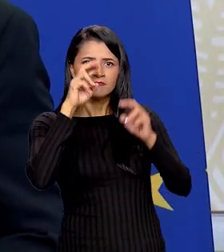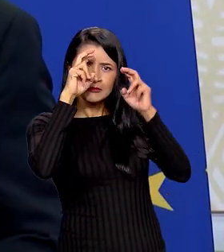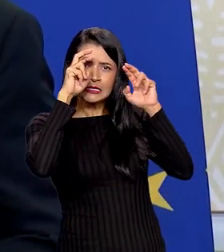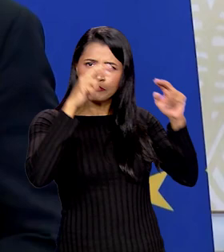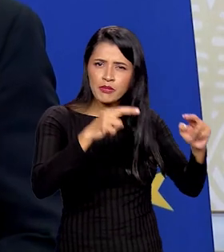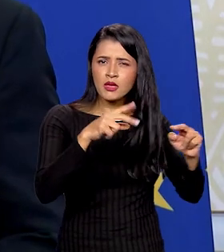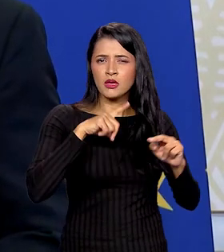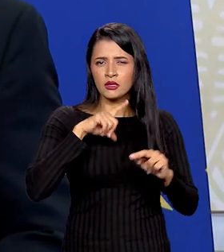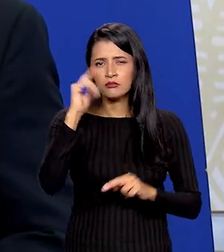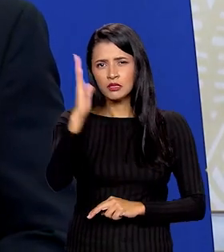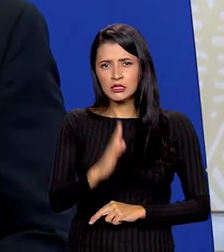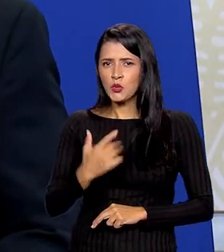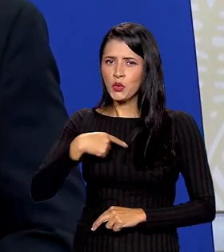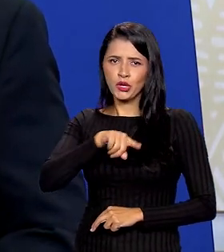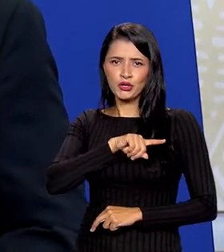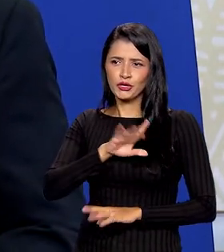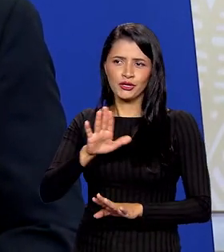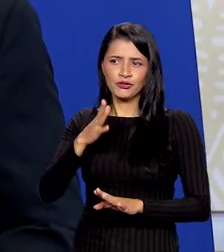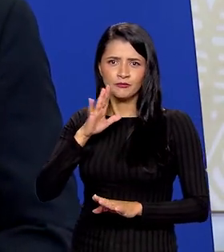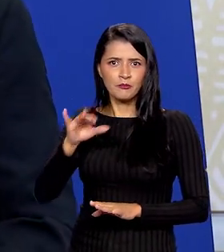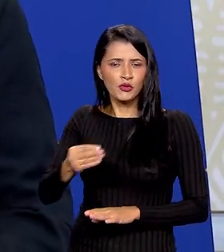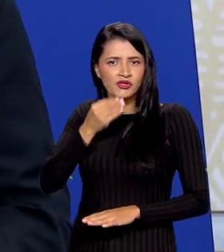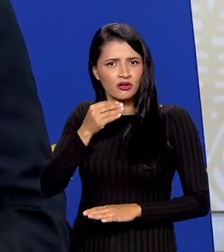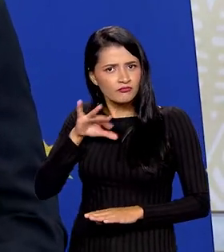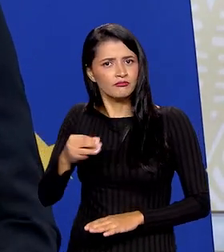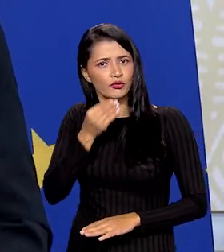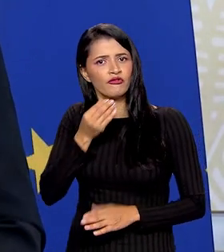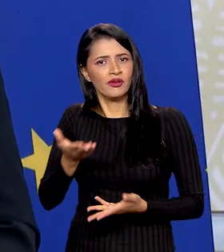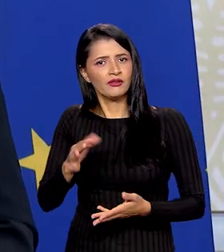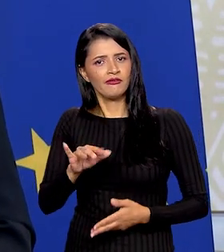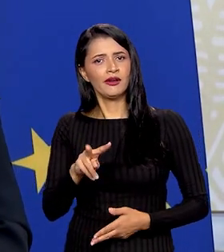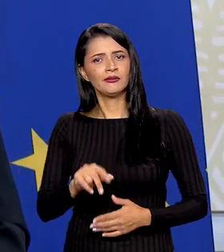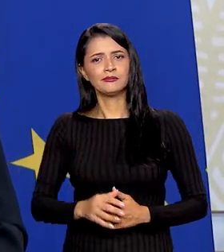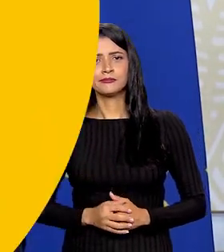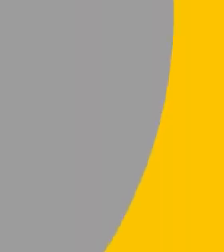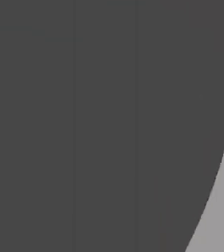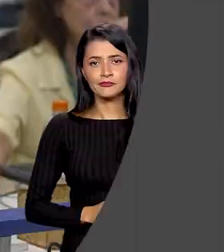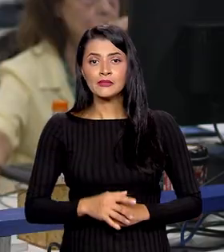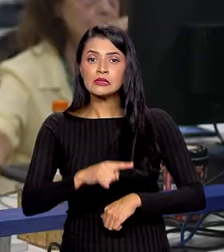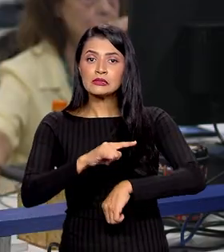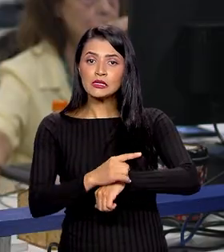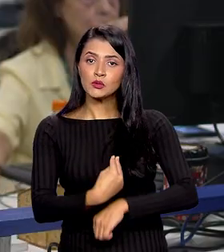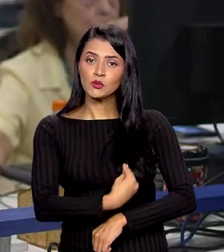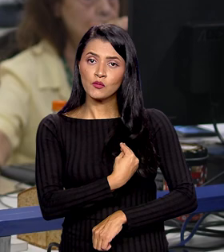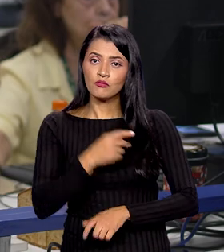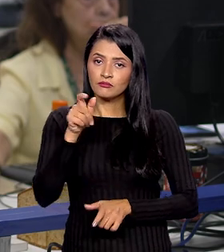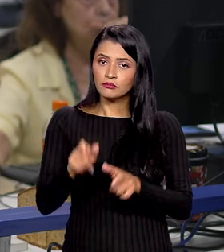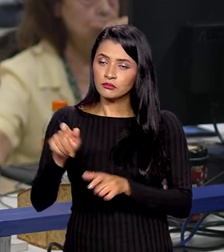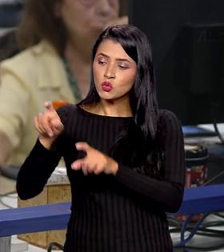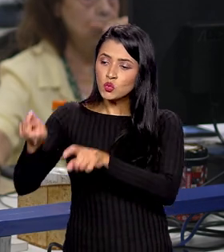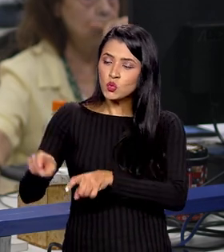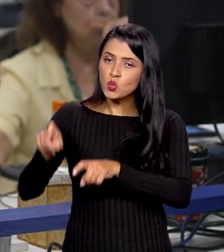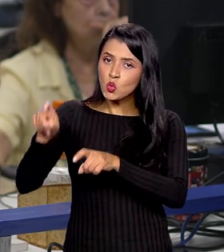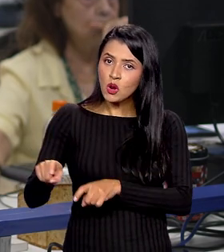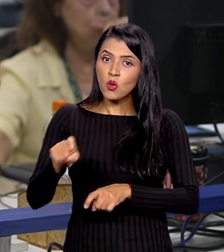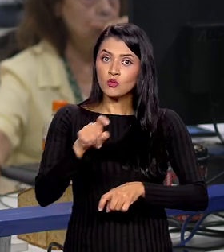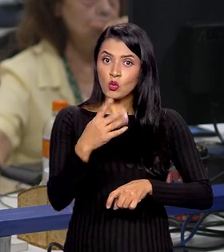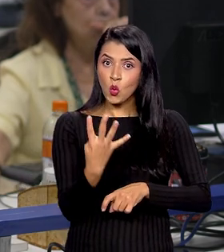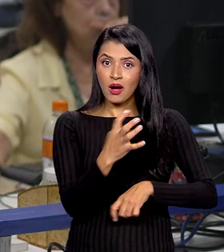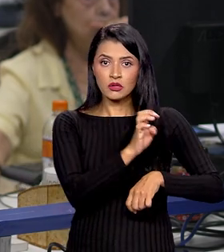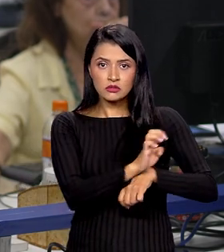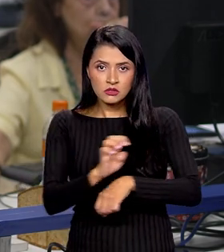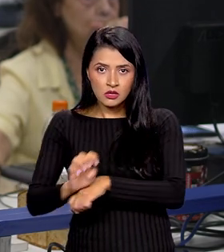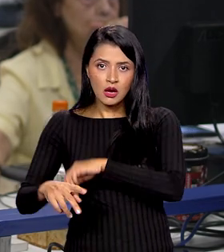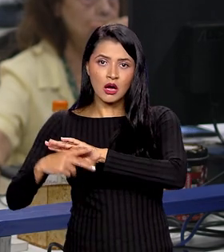levado muito a sério e nós não vamos jogar fora essa oportunidade. Sertão Vivo, produtores